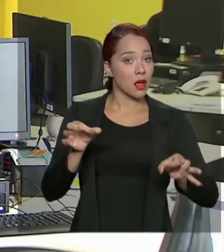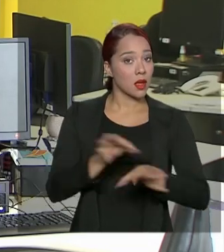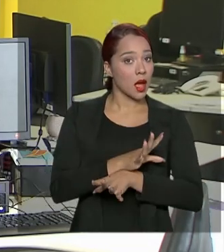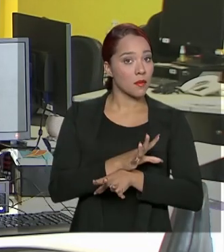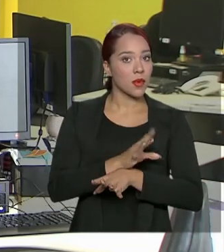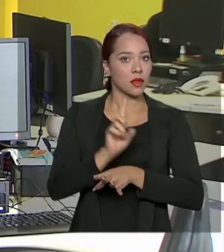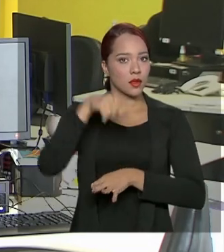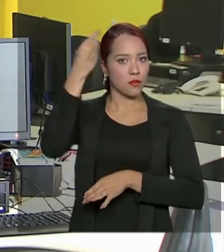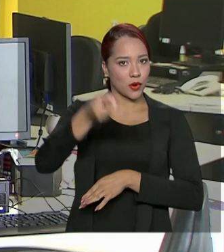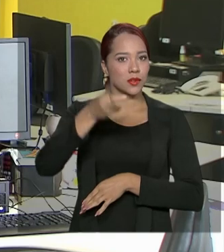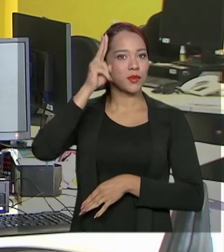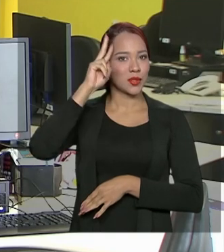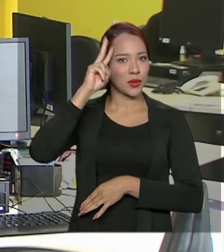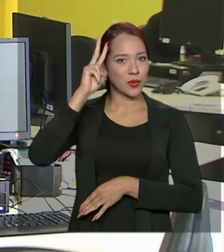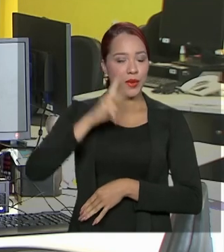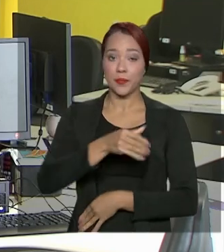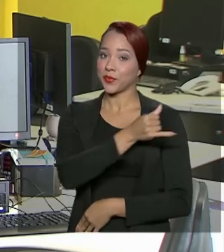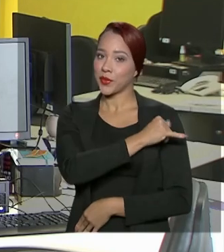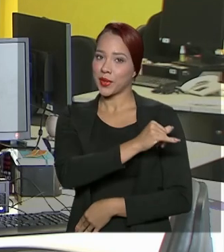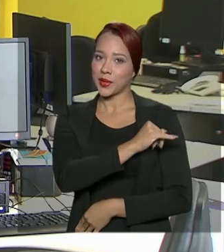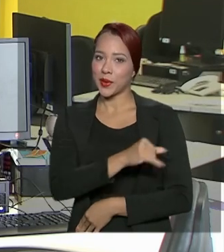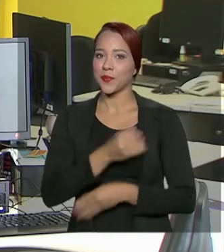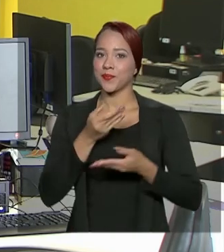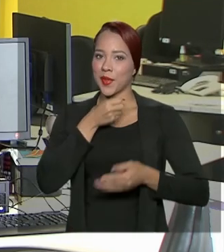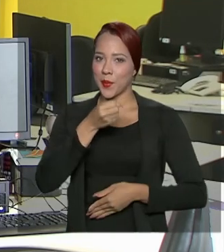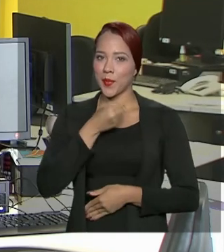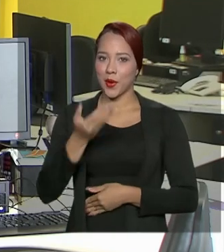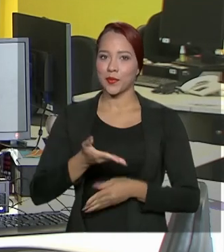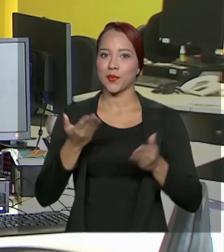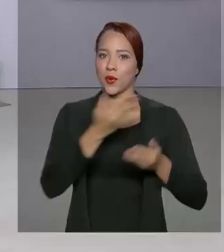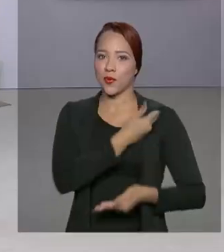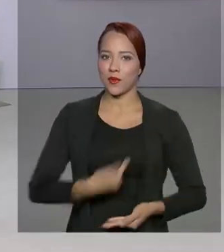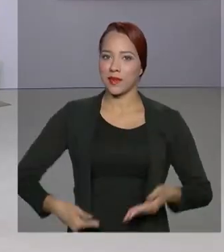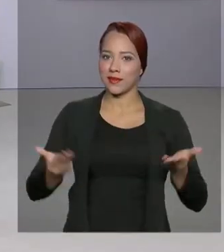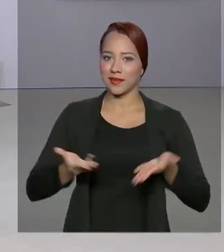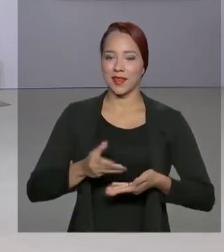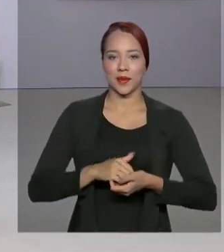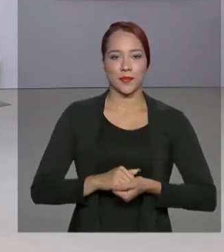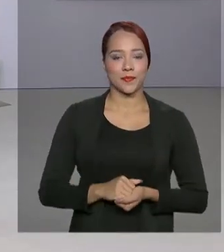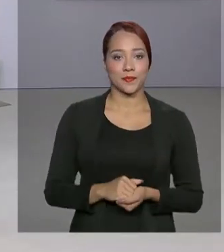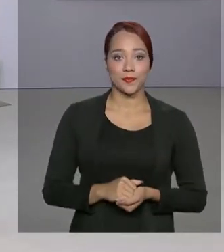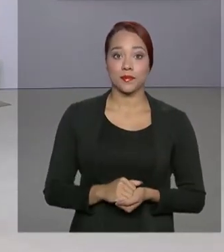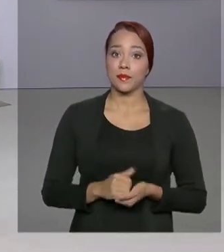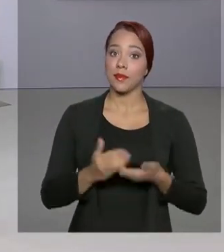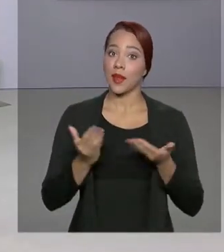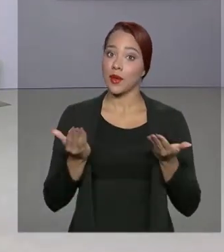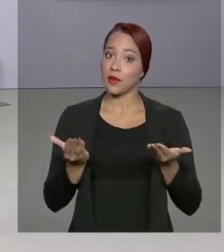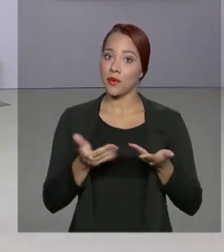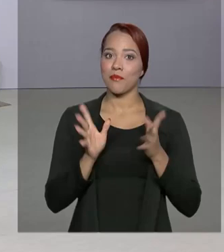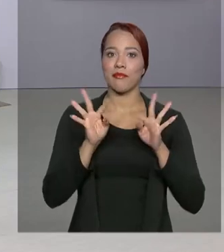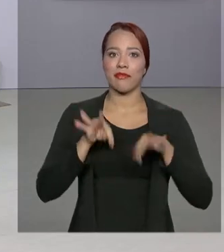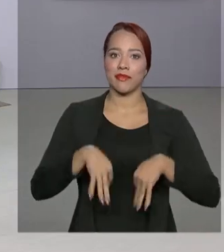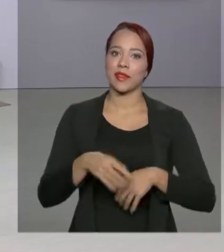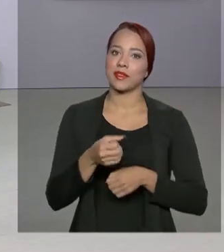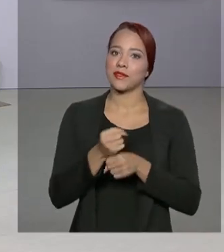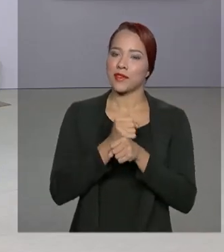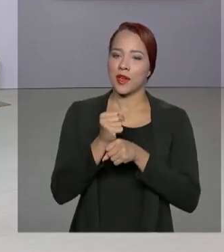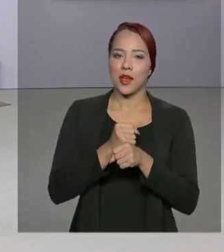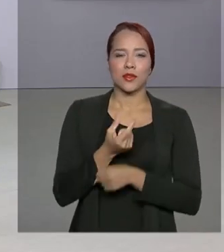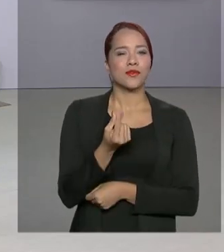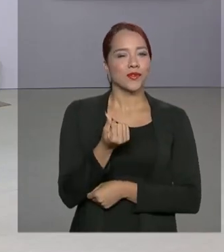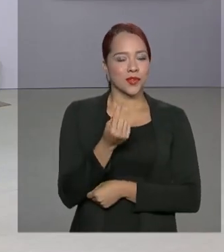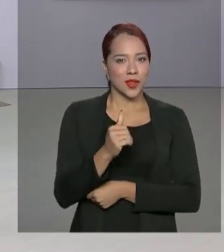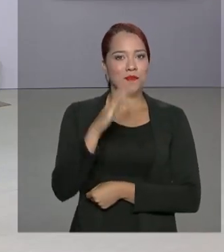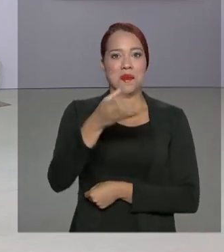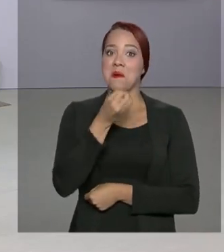próxima segunda-feira. Do Rio de Janeiro, Tiago Pimenta para o Governo Agora. E nesse fim de ano, um dinheiro a mais é bem